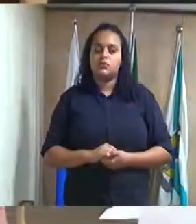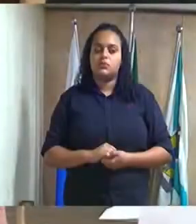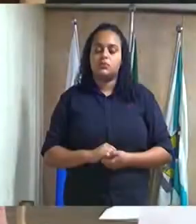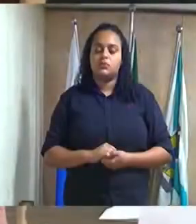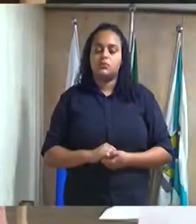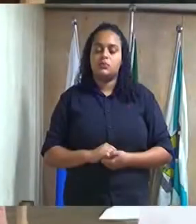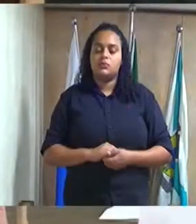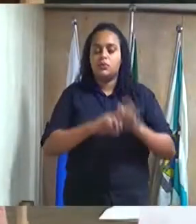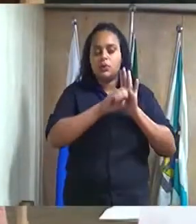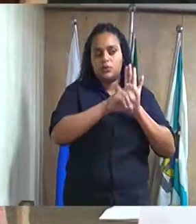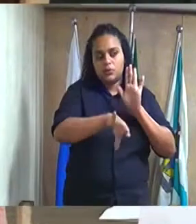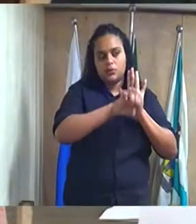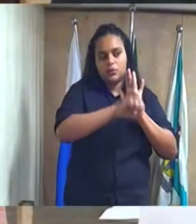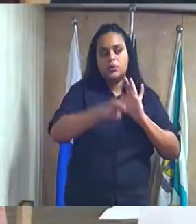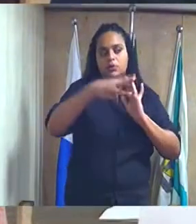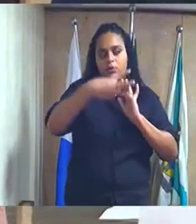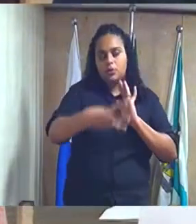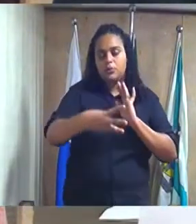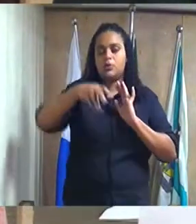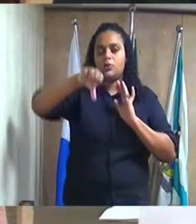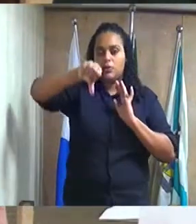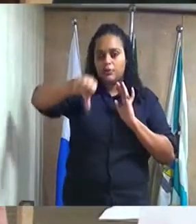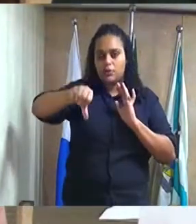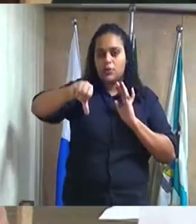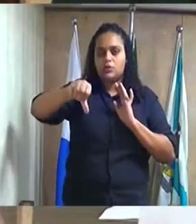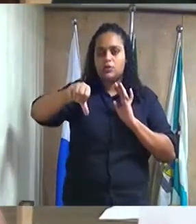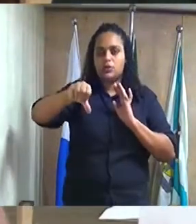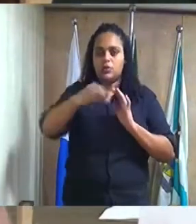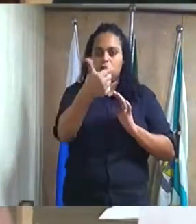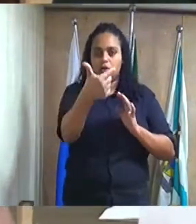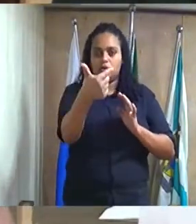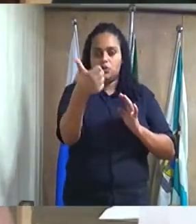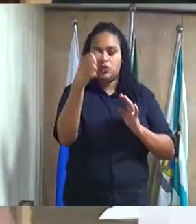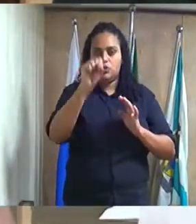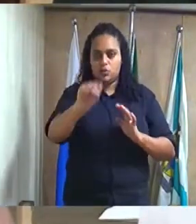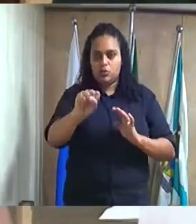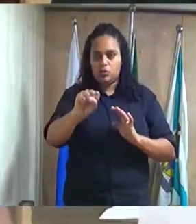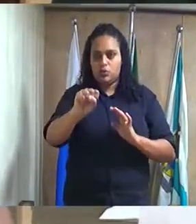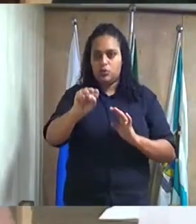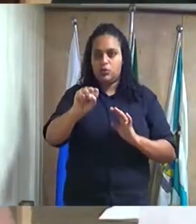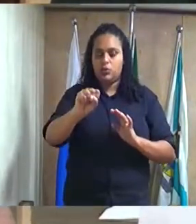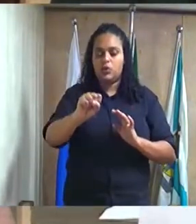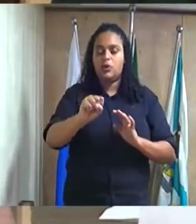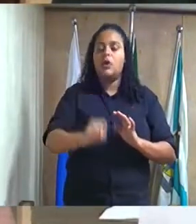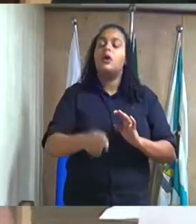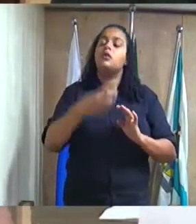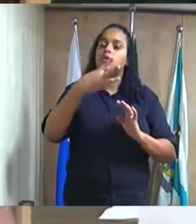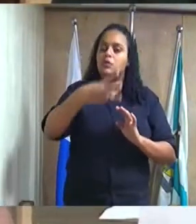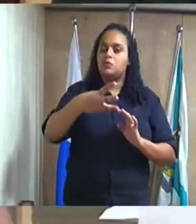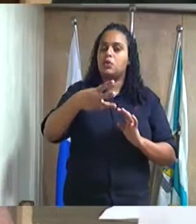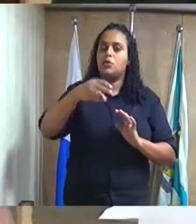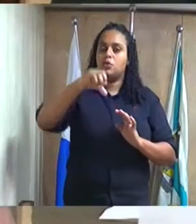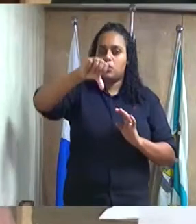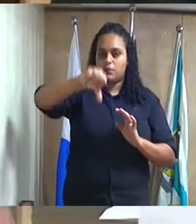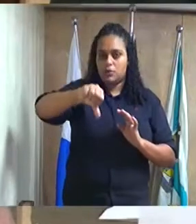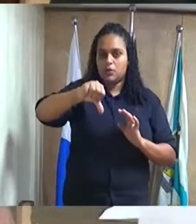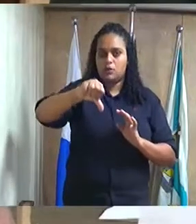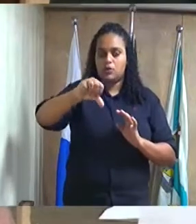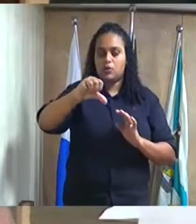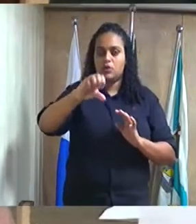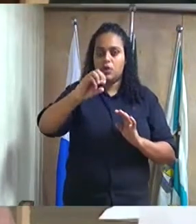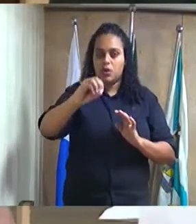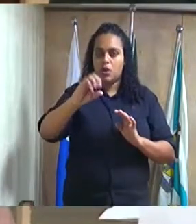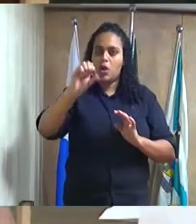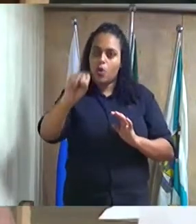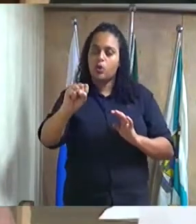Indicação número 3908-3908-2018 do